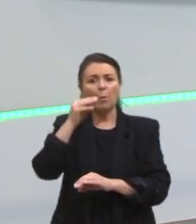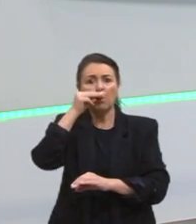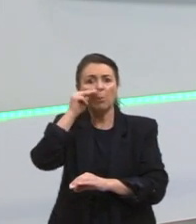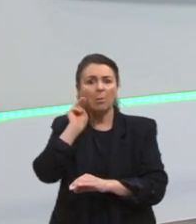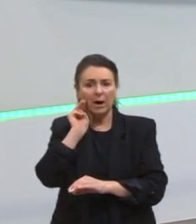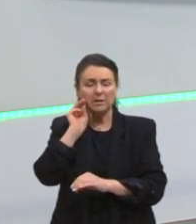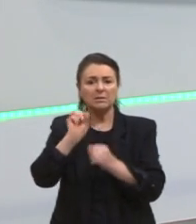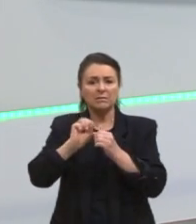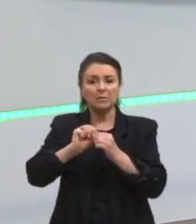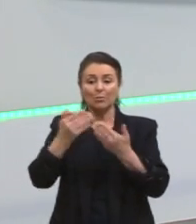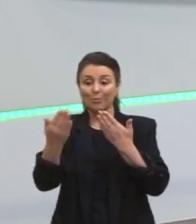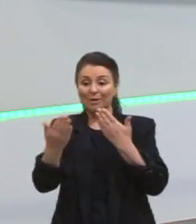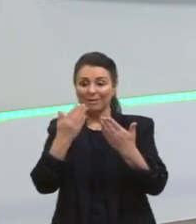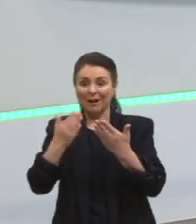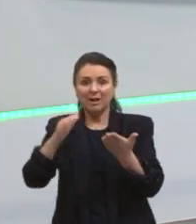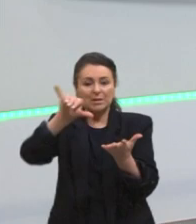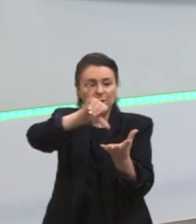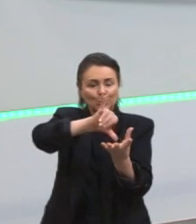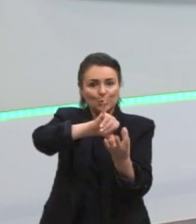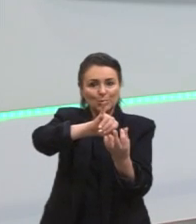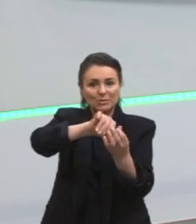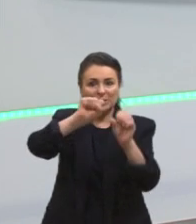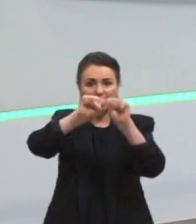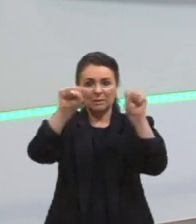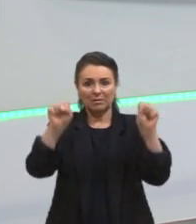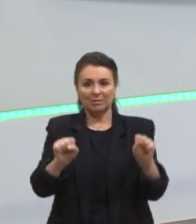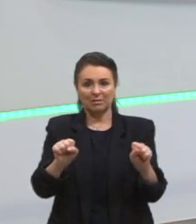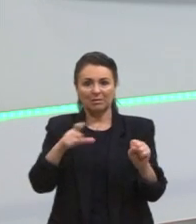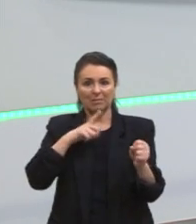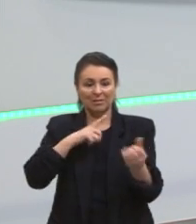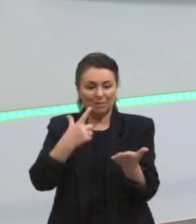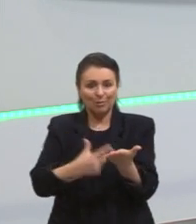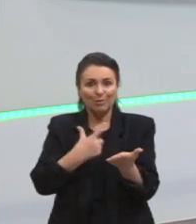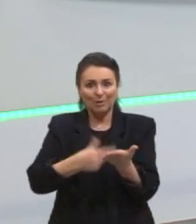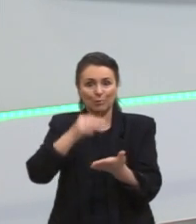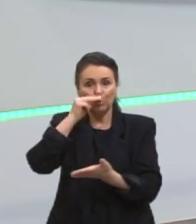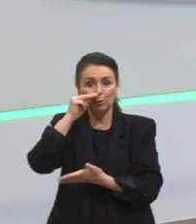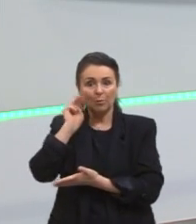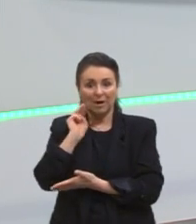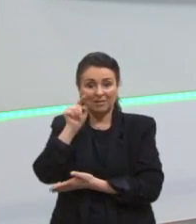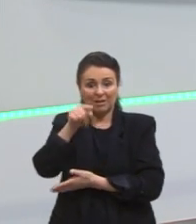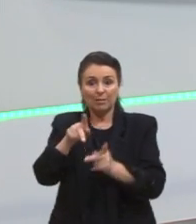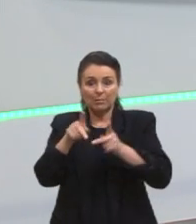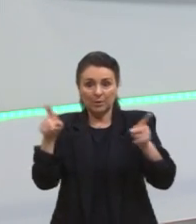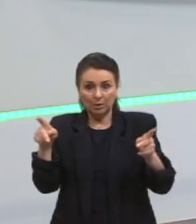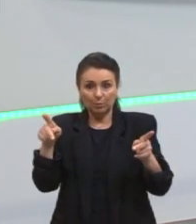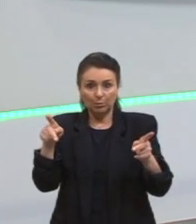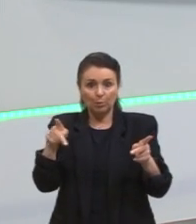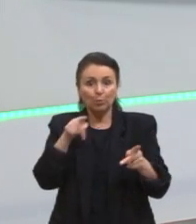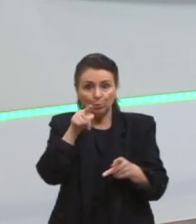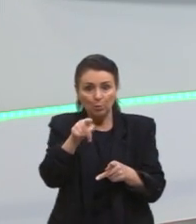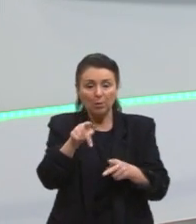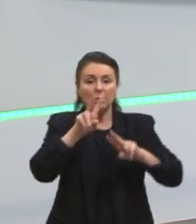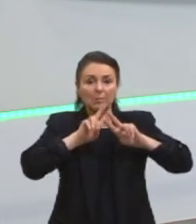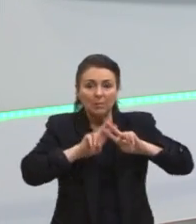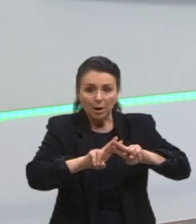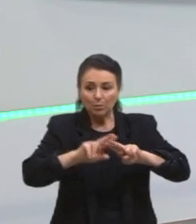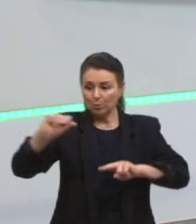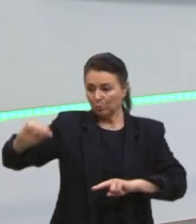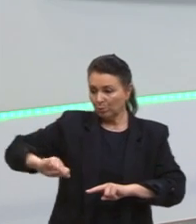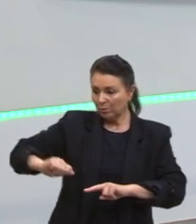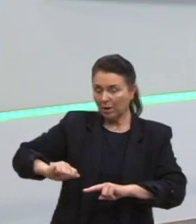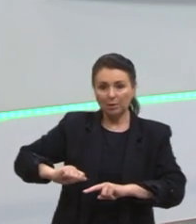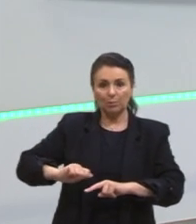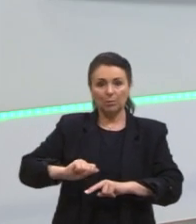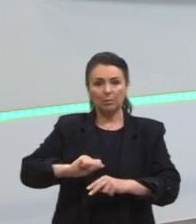sobre o capitalismo. Mas você ter um livro de Marx na época podia fazer com que você fosse preso, torturado, morto.